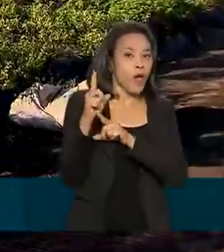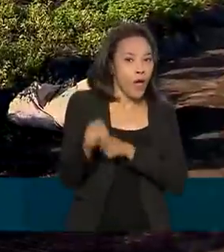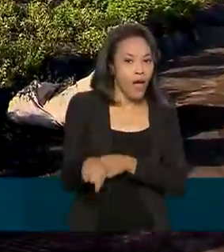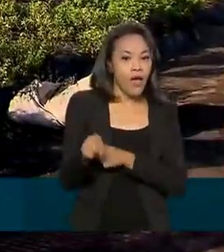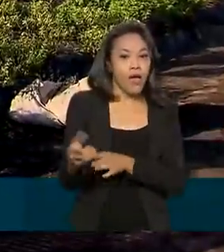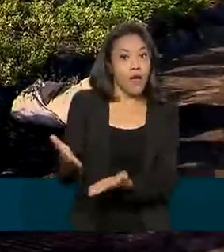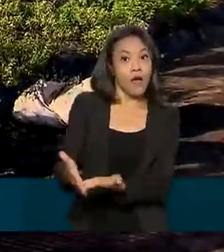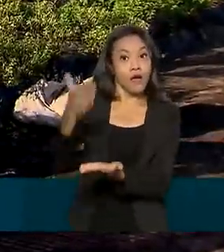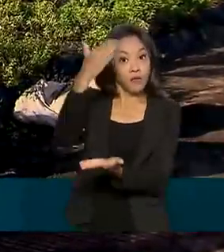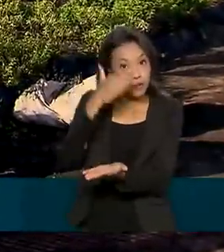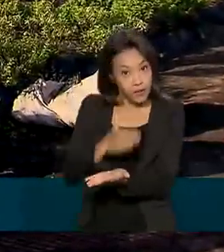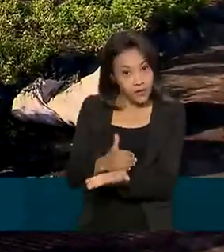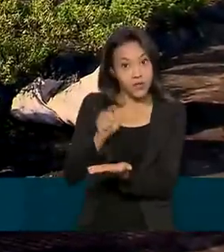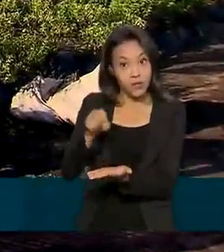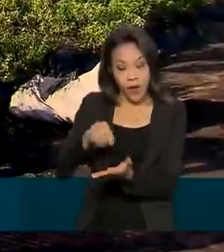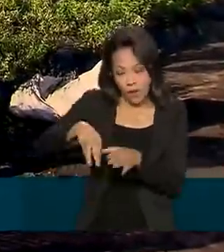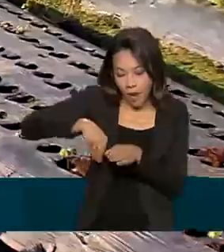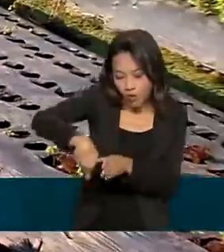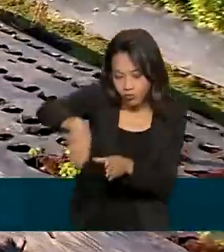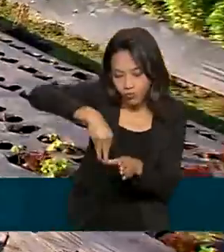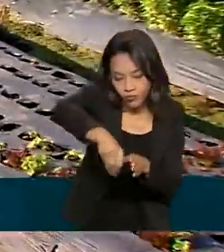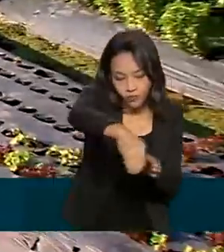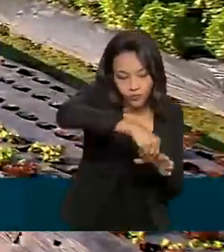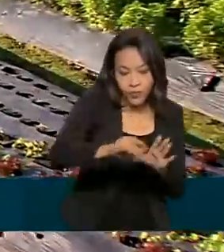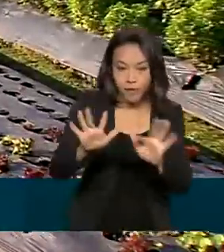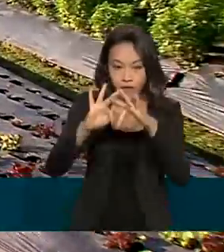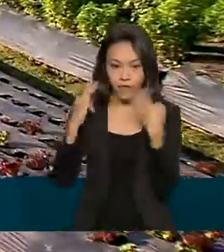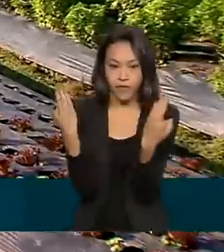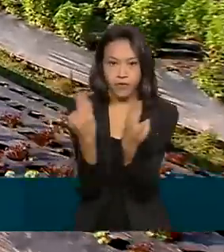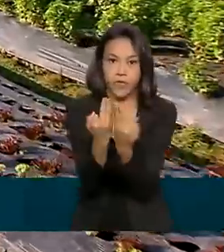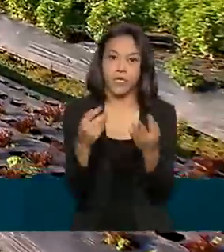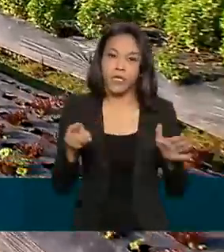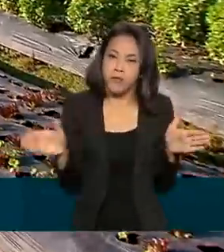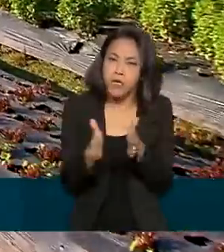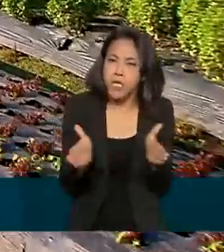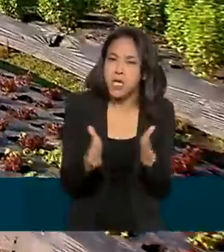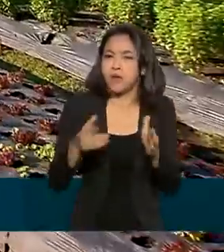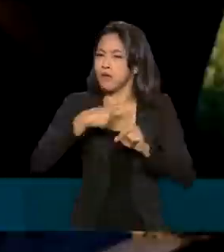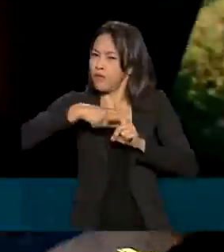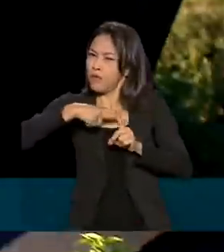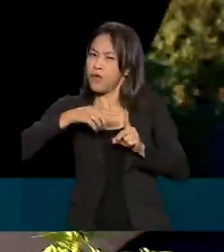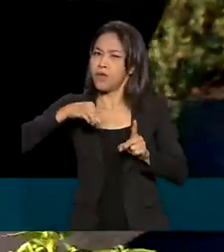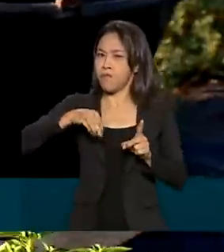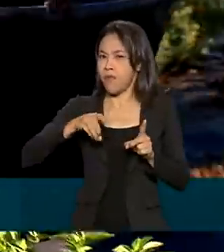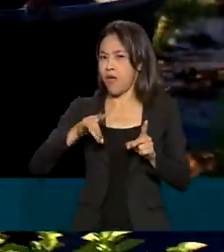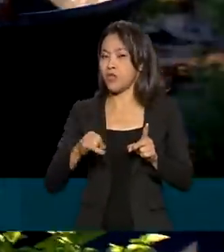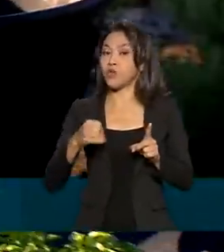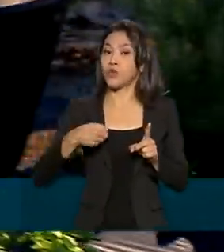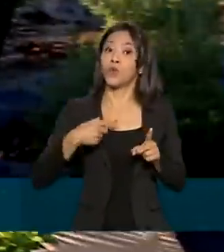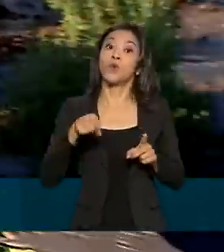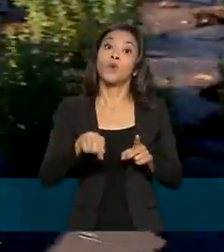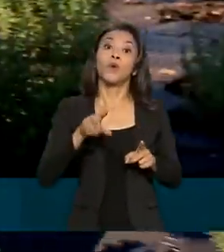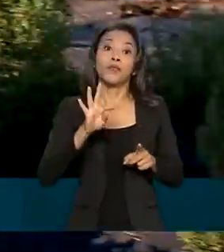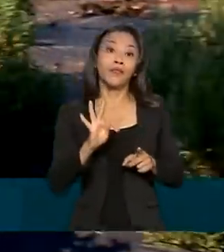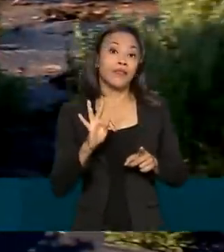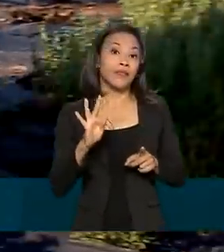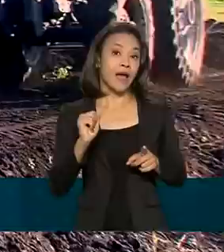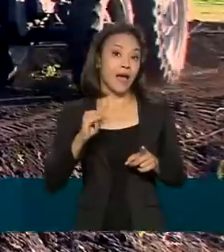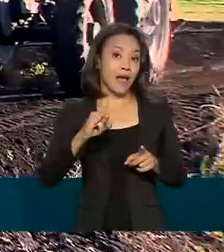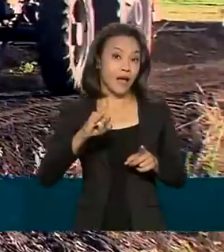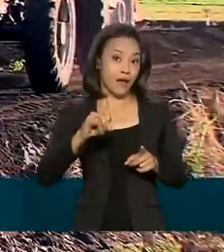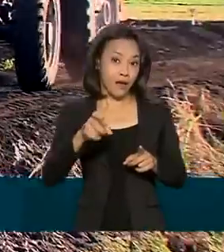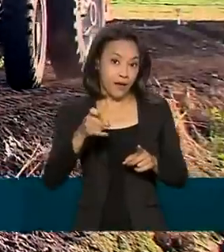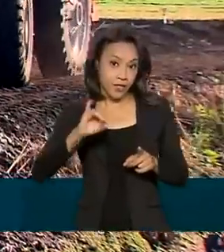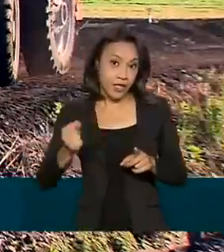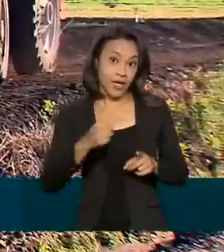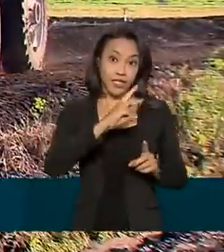antecipado para agricultores familiares e de pequeno e médio porte, com taxas que vão de 3% até